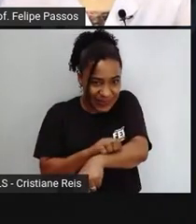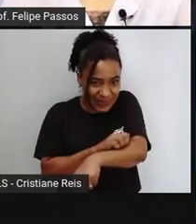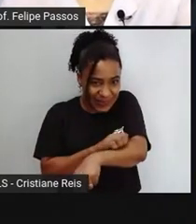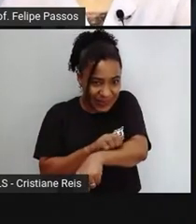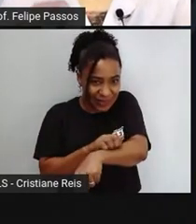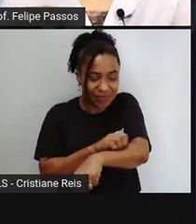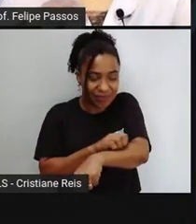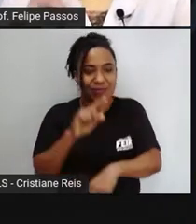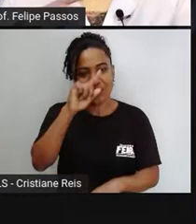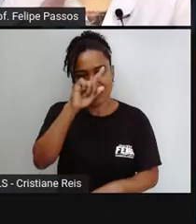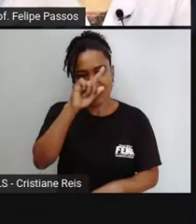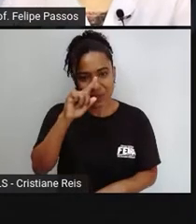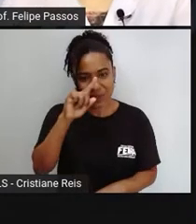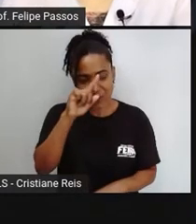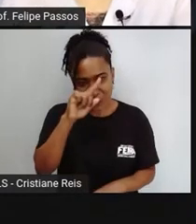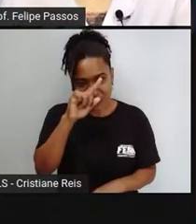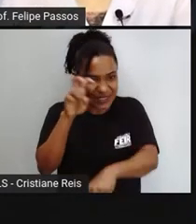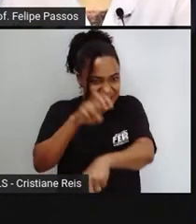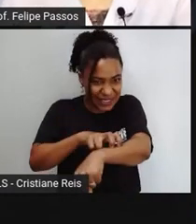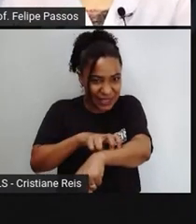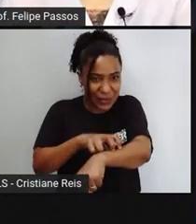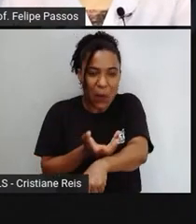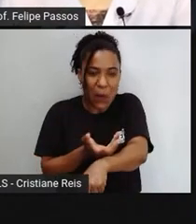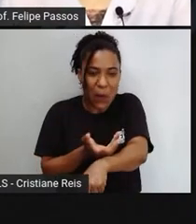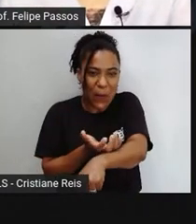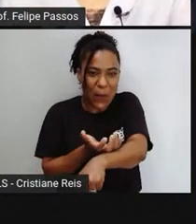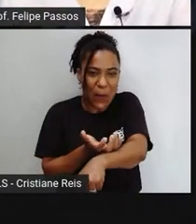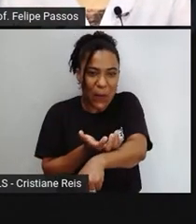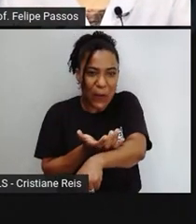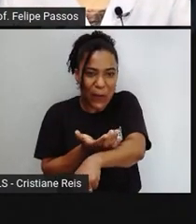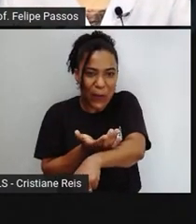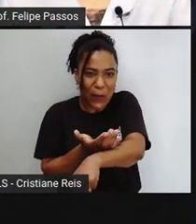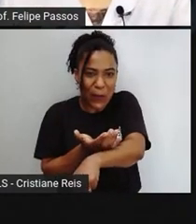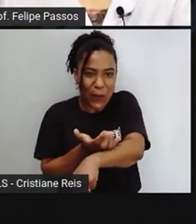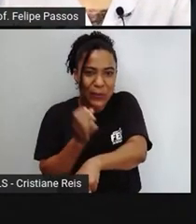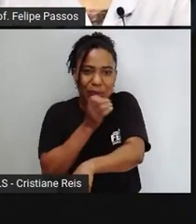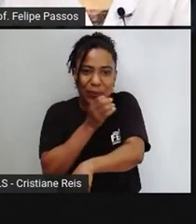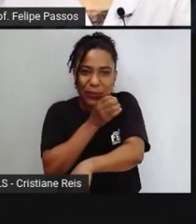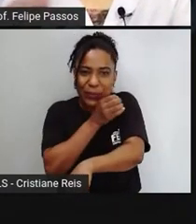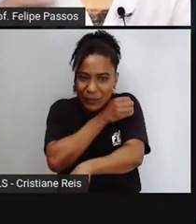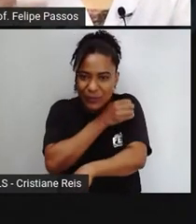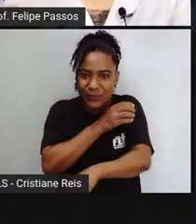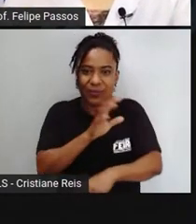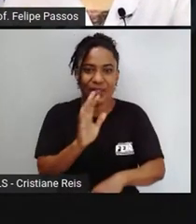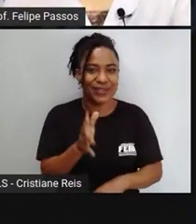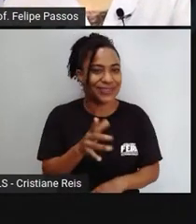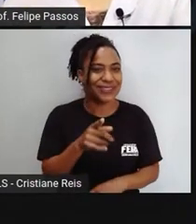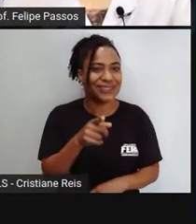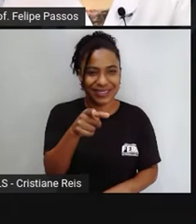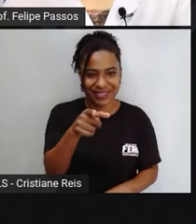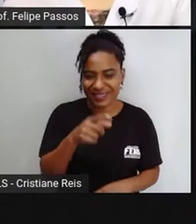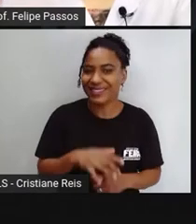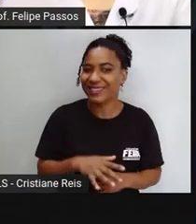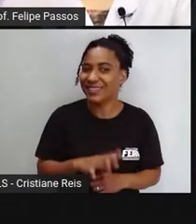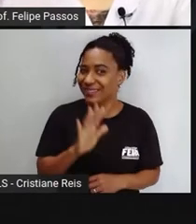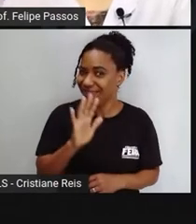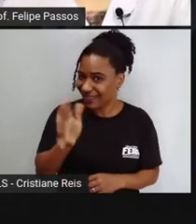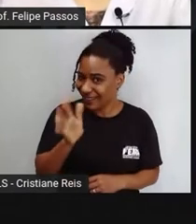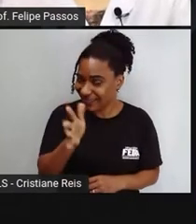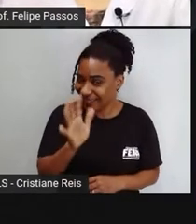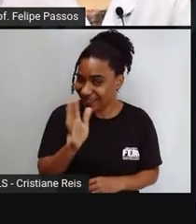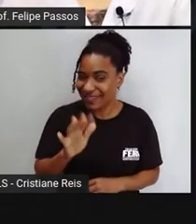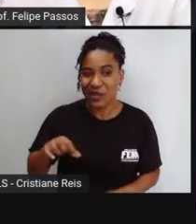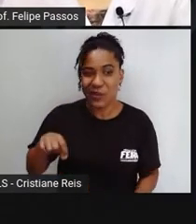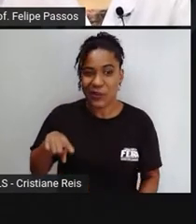bastante uma ferida, como se fosse uma queimadura. E aí, quem já se pelou, né? Que a gente fala assim no popular, quem já se pelou